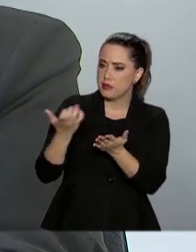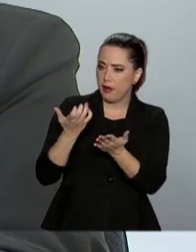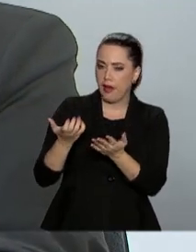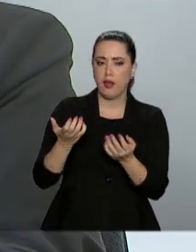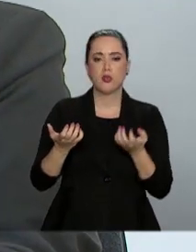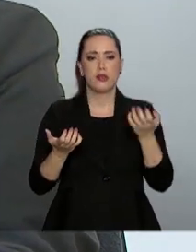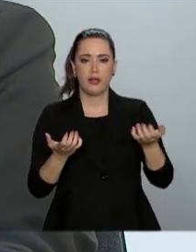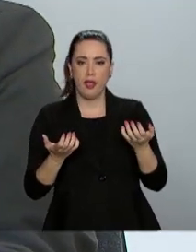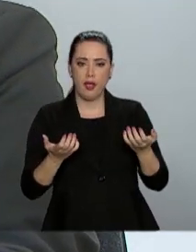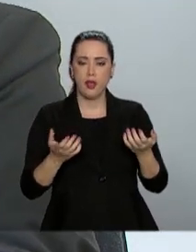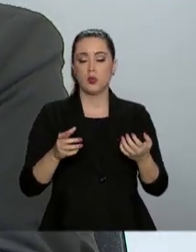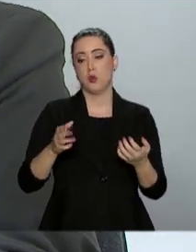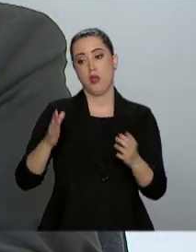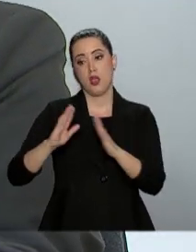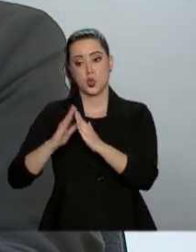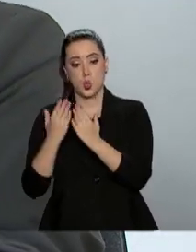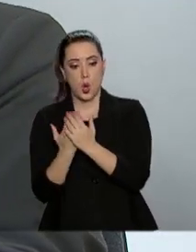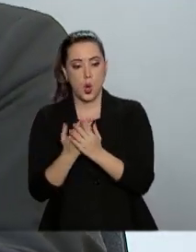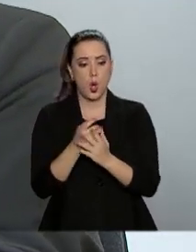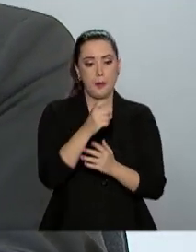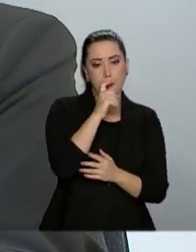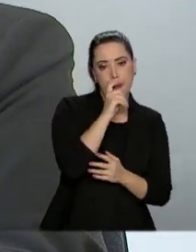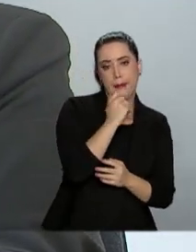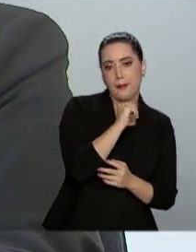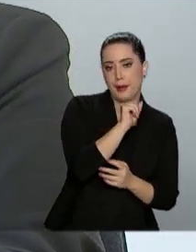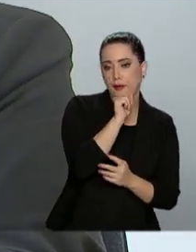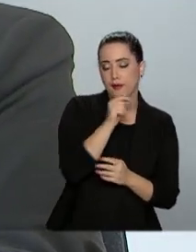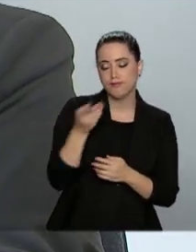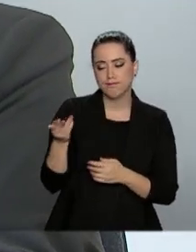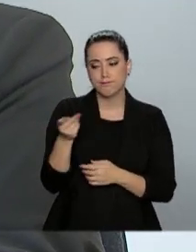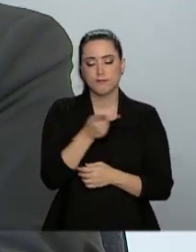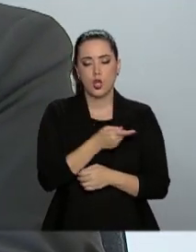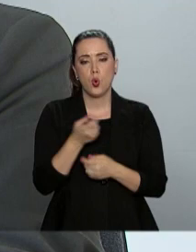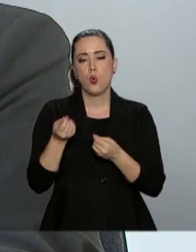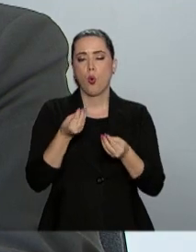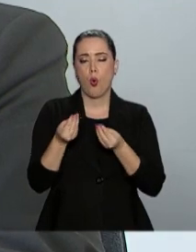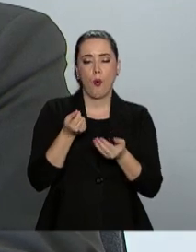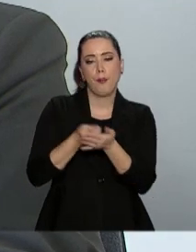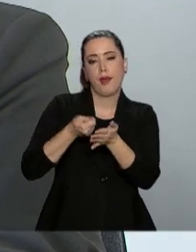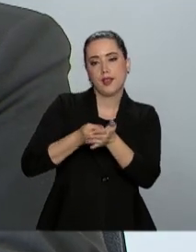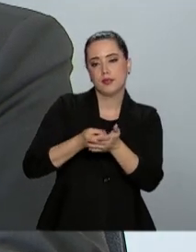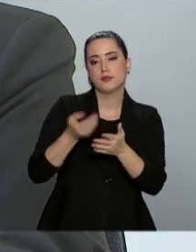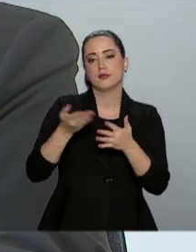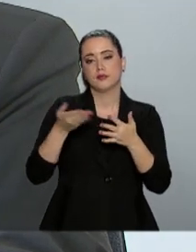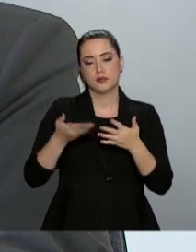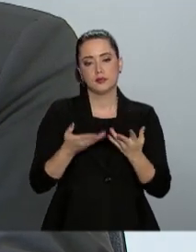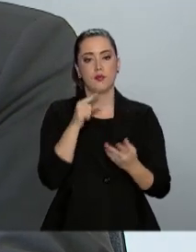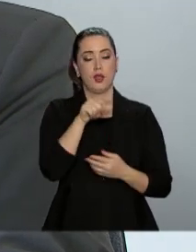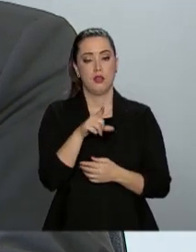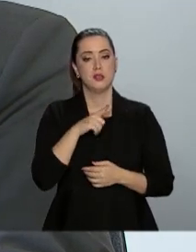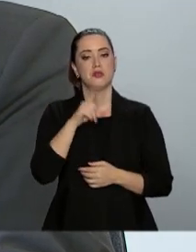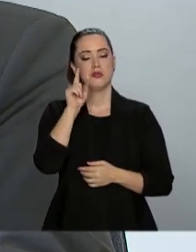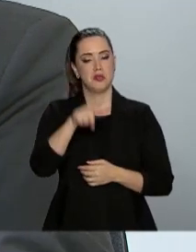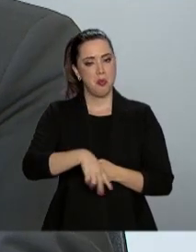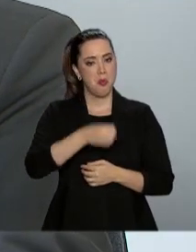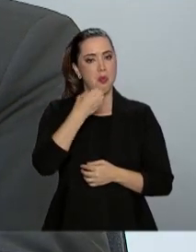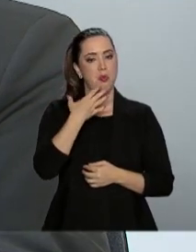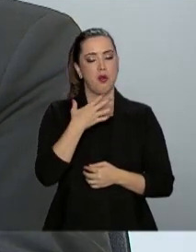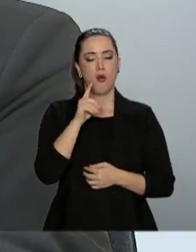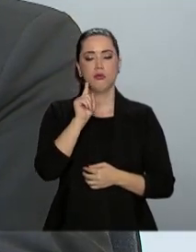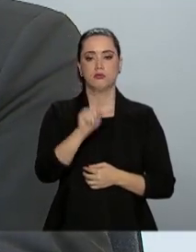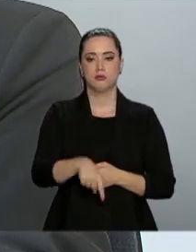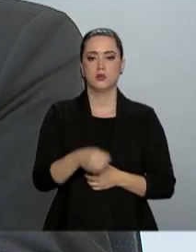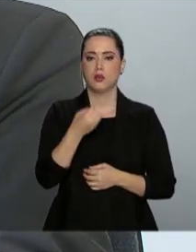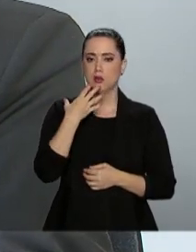o pai e a escola, o pai, a mãe e a escola. E aí essa plataforma tem tido uma taxa muito